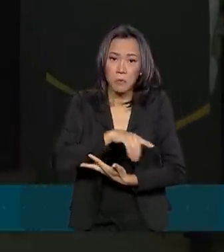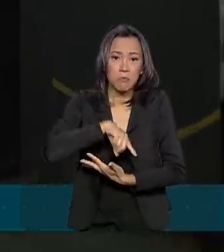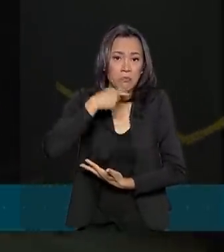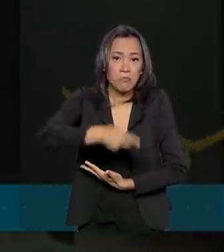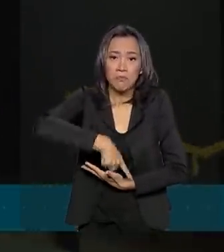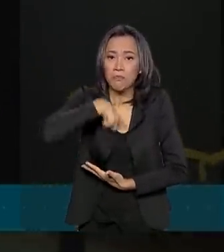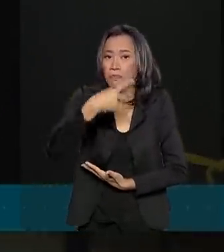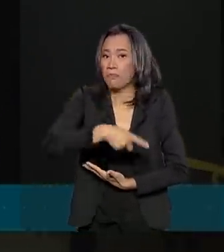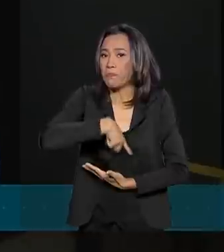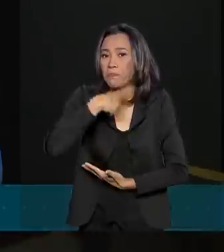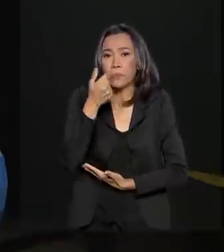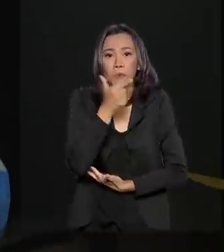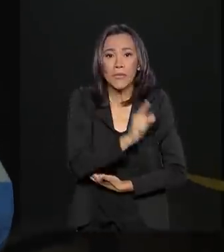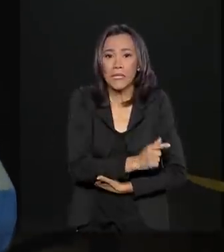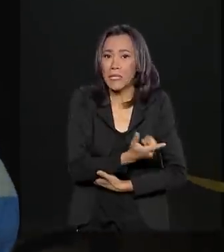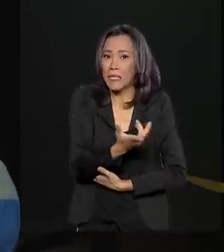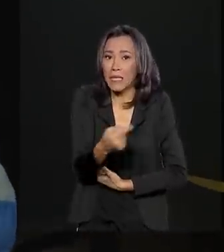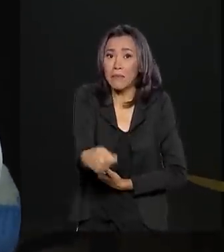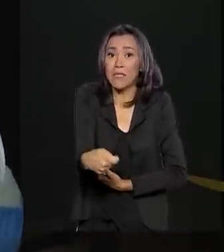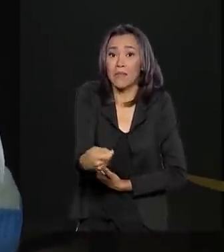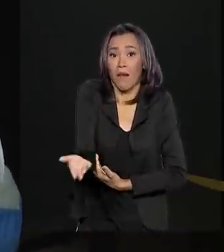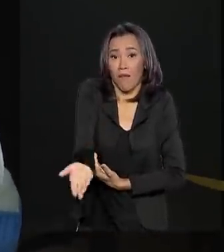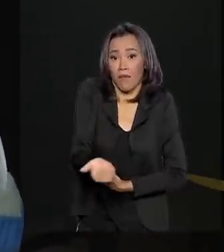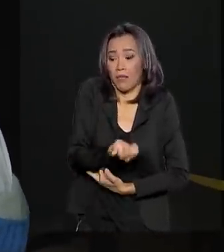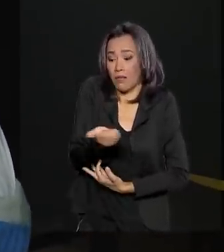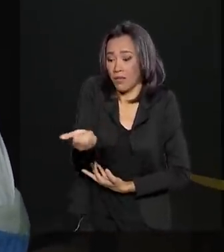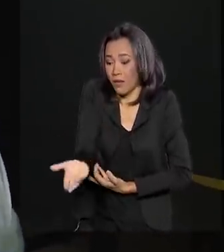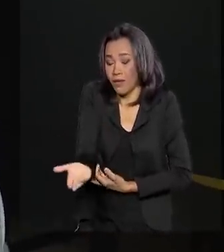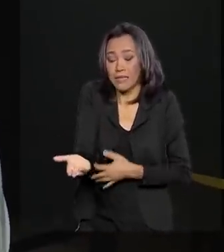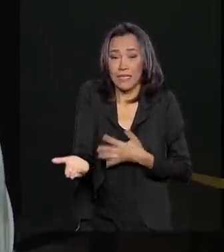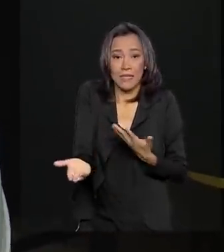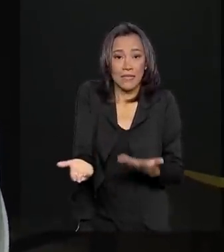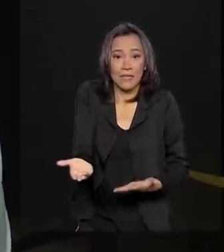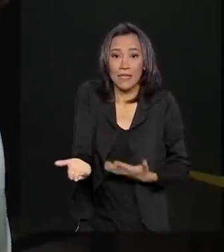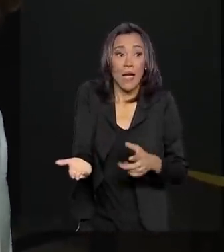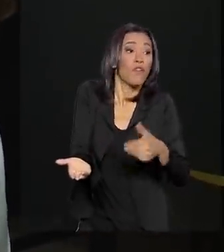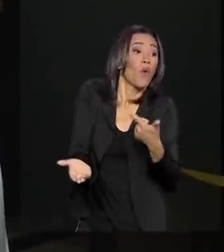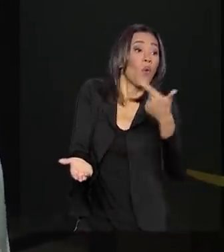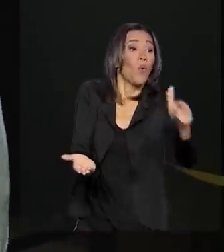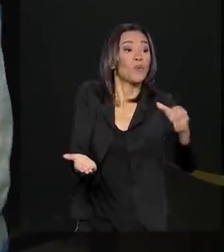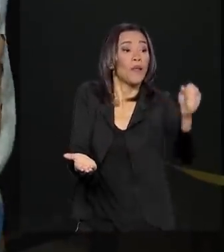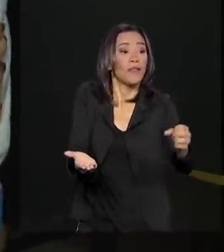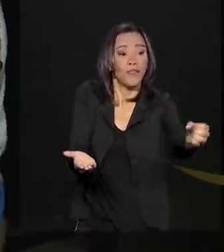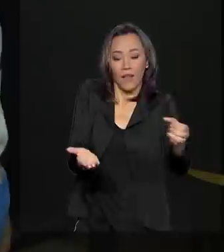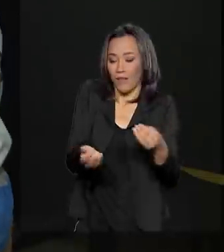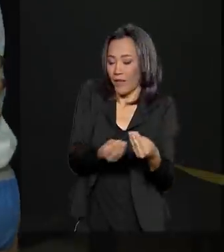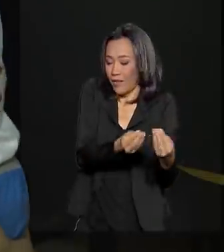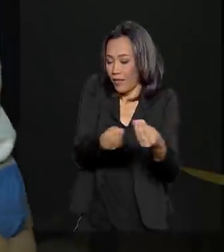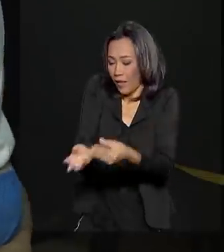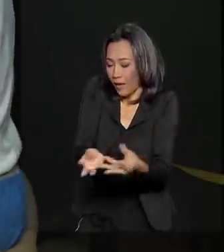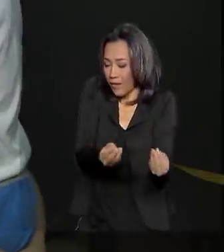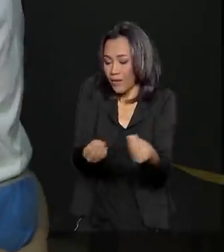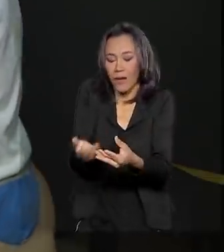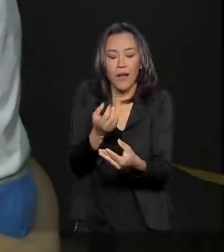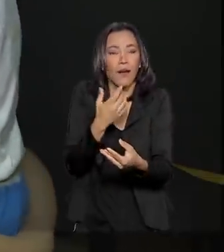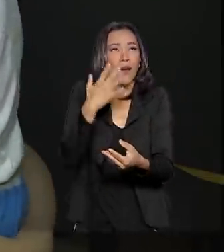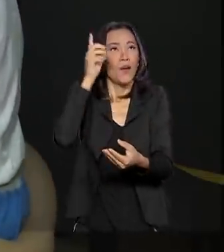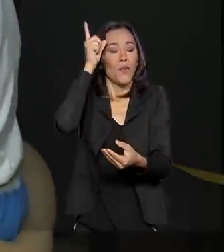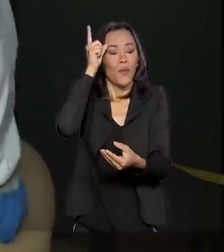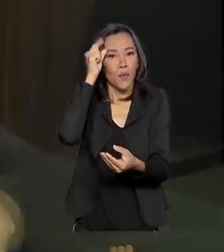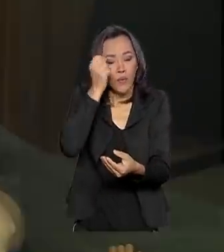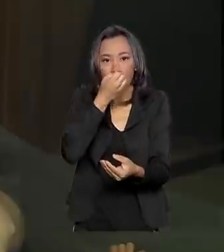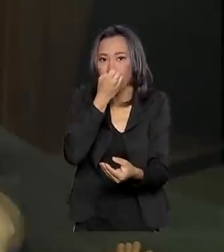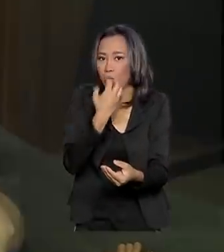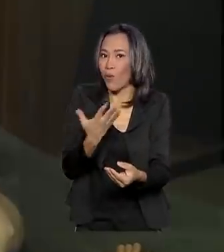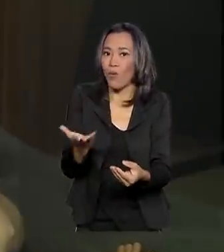a quantidade que ele precisava. E aí ele recebeu o leite do banco de leite e isso foi muito bom para mim, porque eu sei